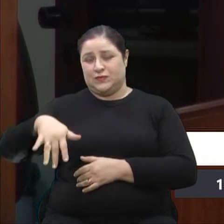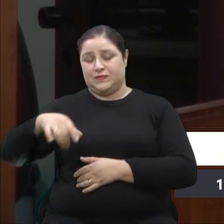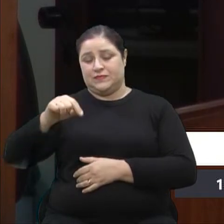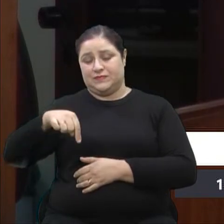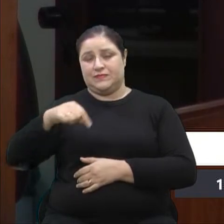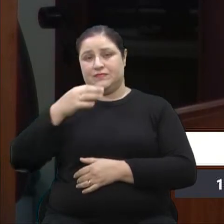600...